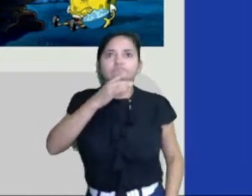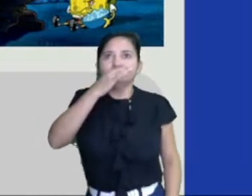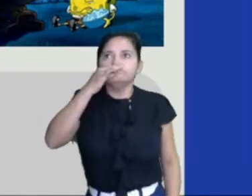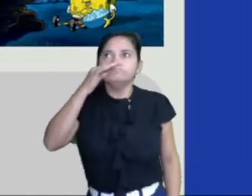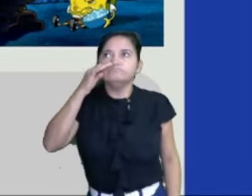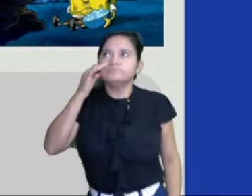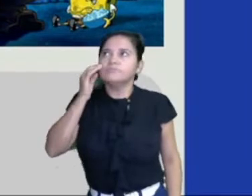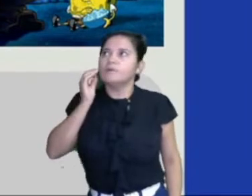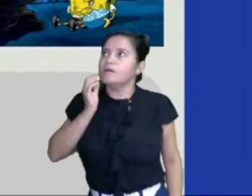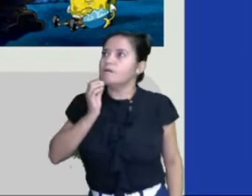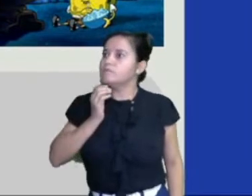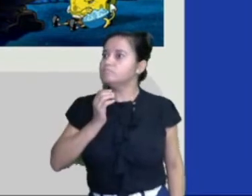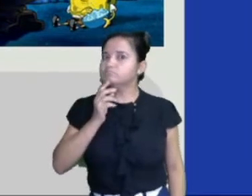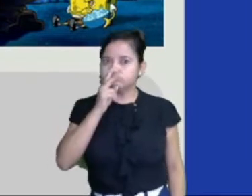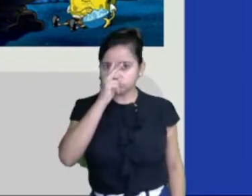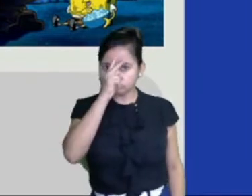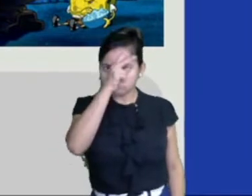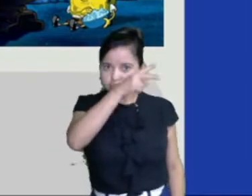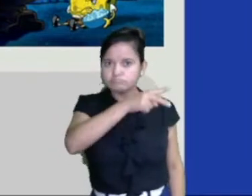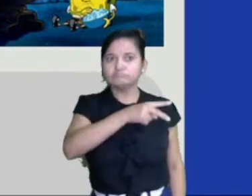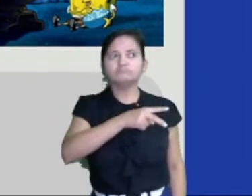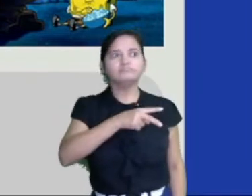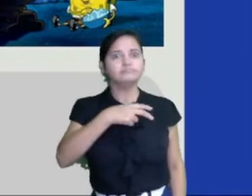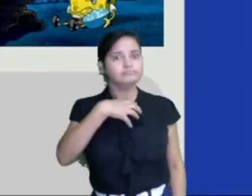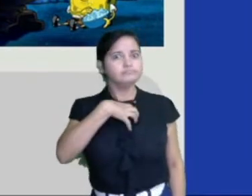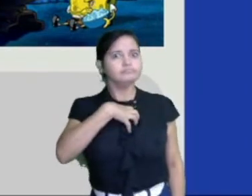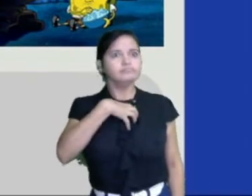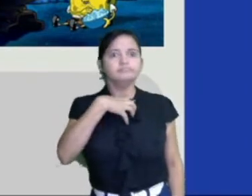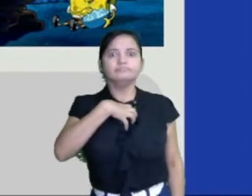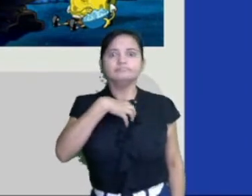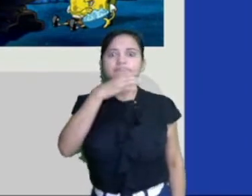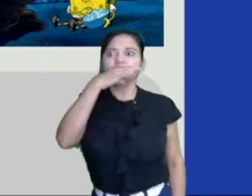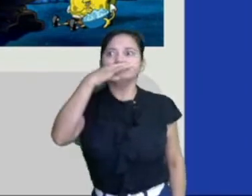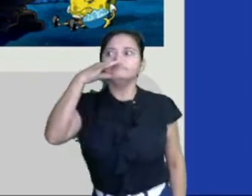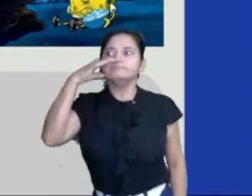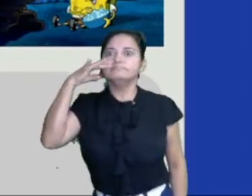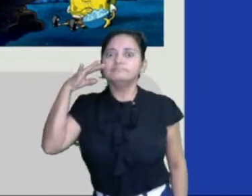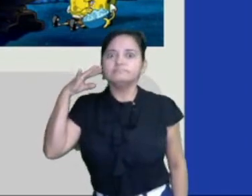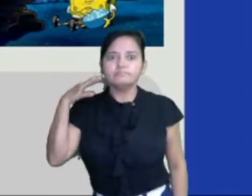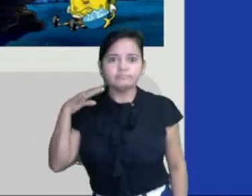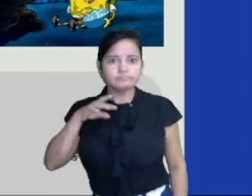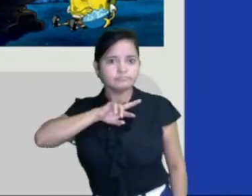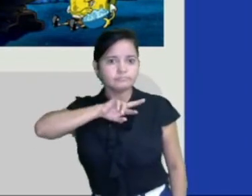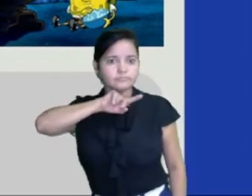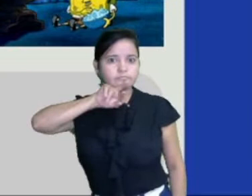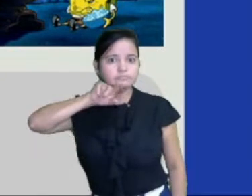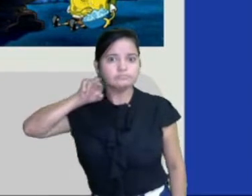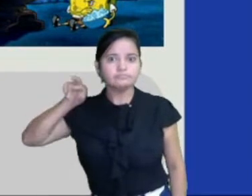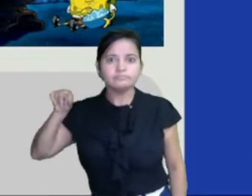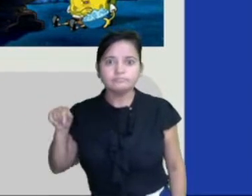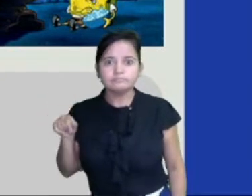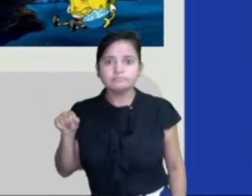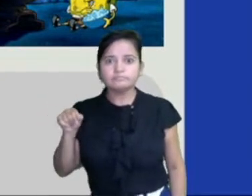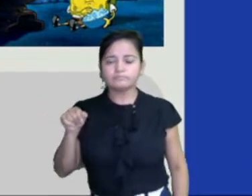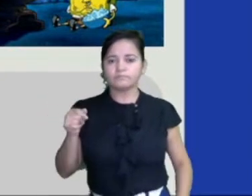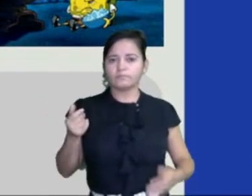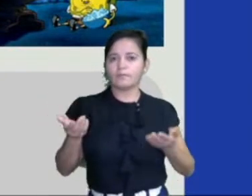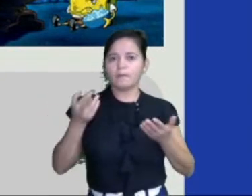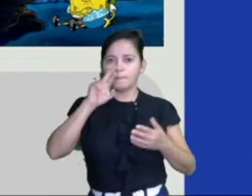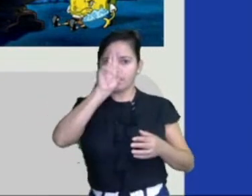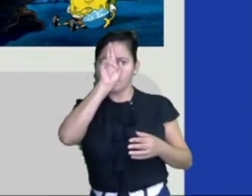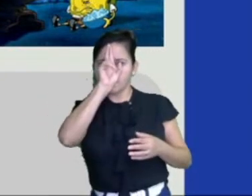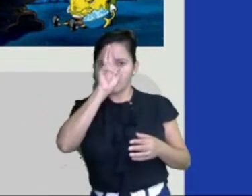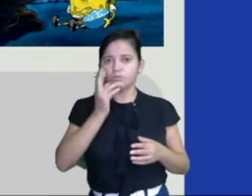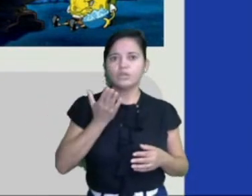era bem mais forte do que quando comprado lá no mercado. E na hora do almoço,